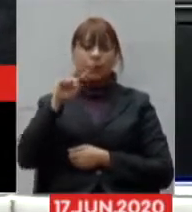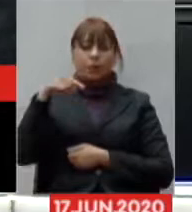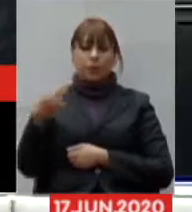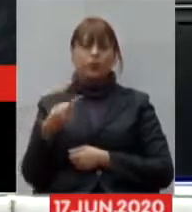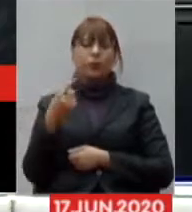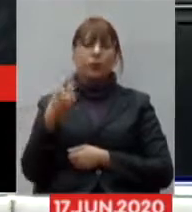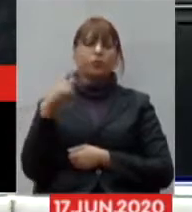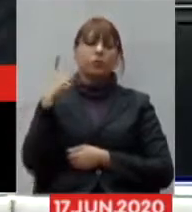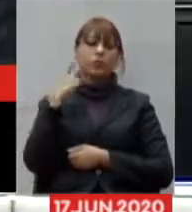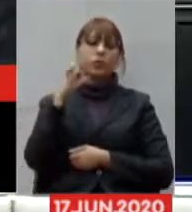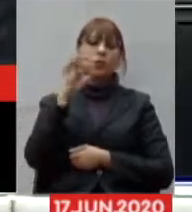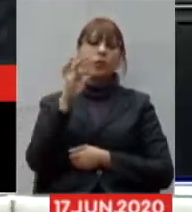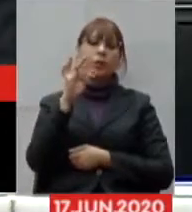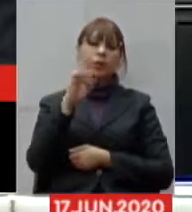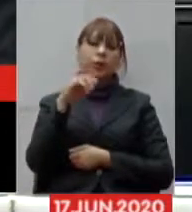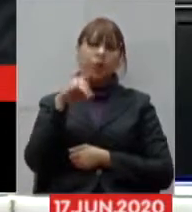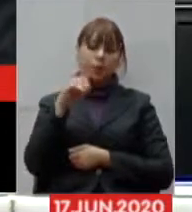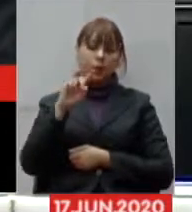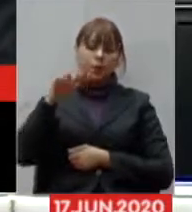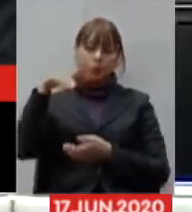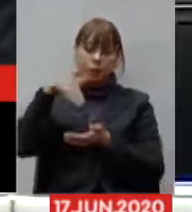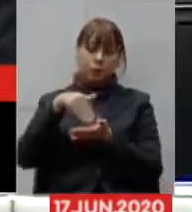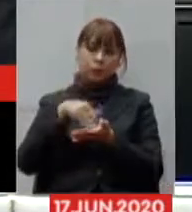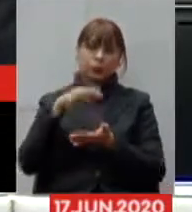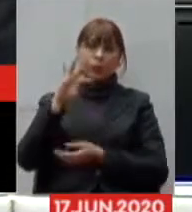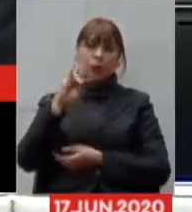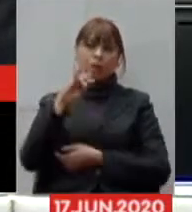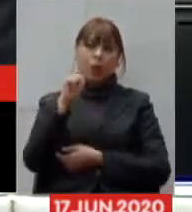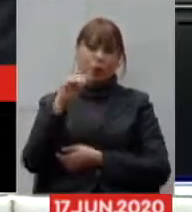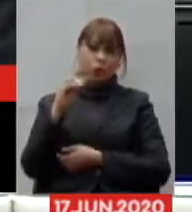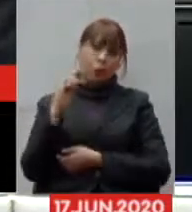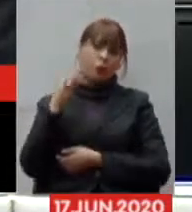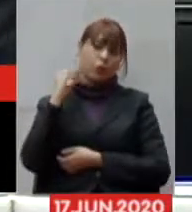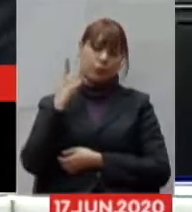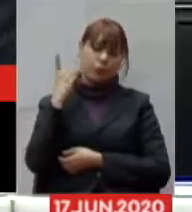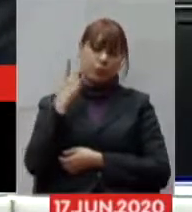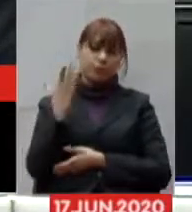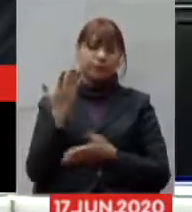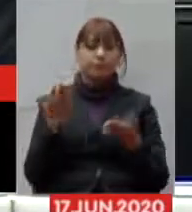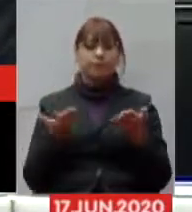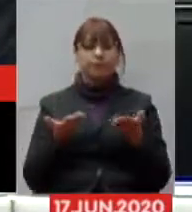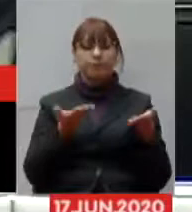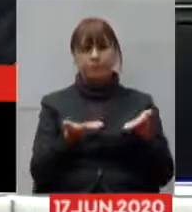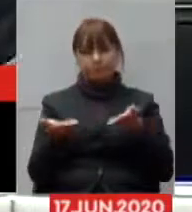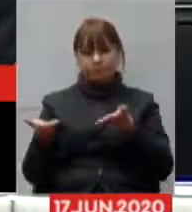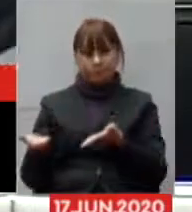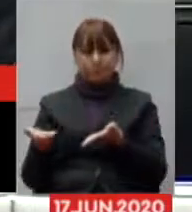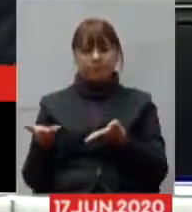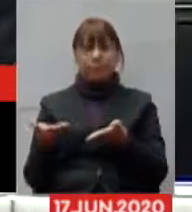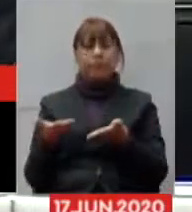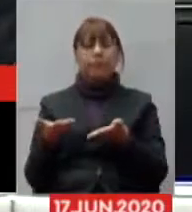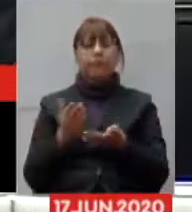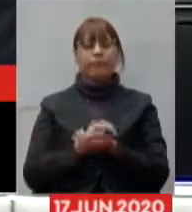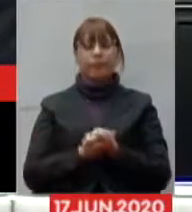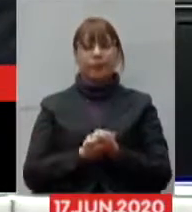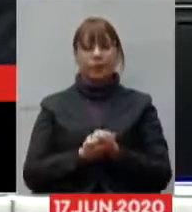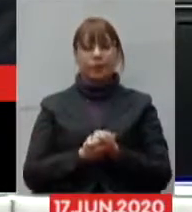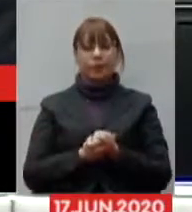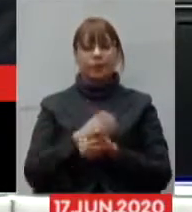Pacheco e, por fim, o deputado Tiago Cota. Vamos, portanto, passar a palavra aos